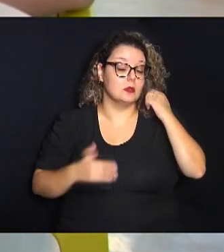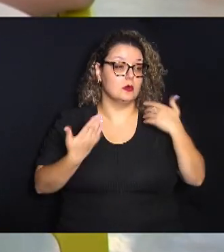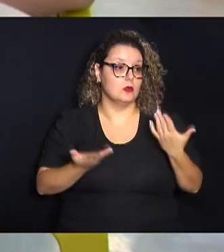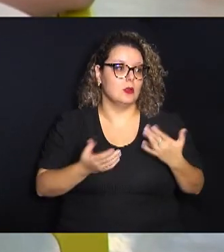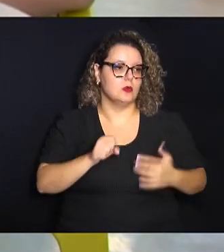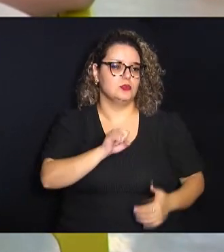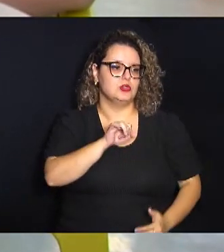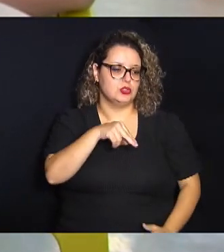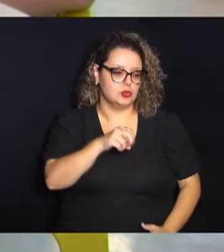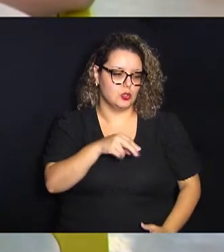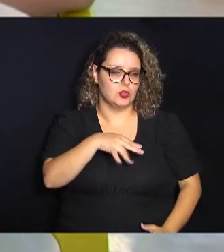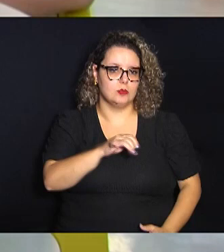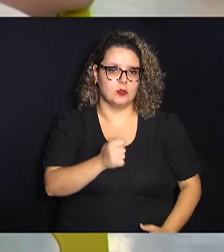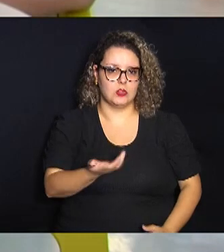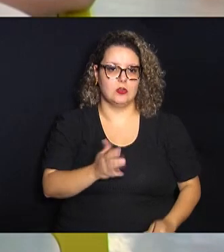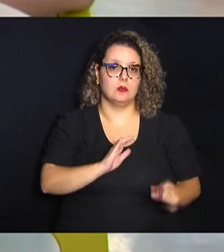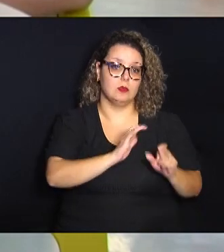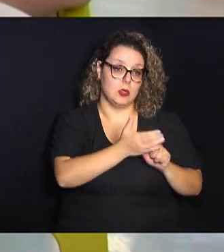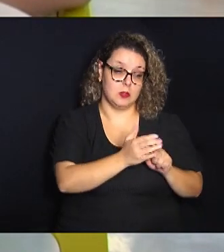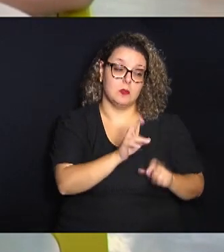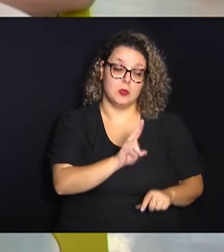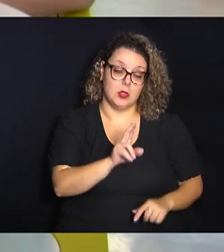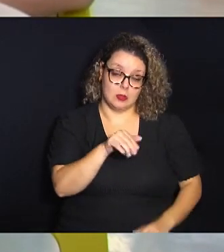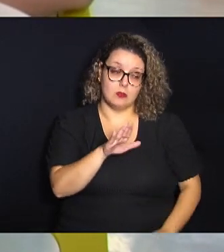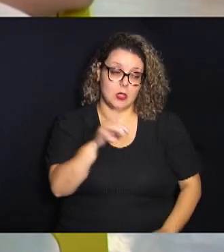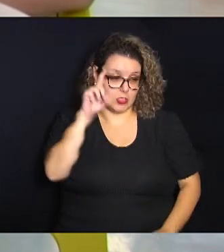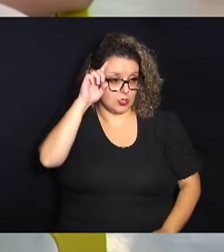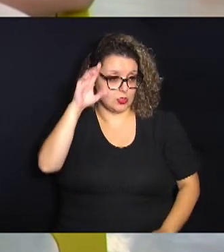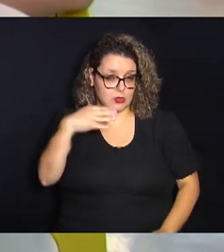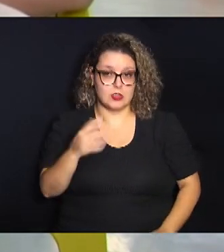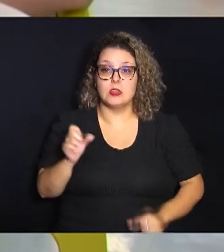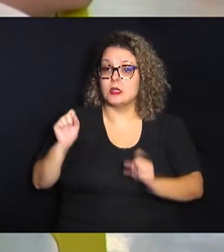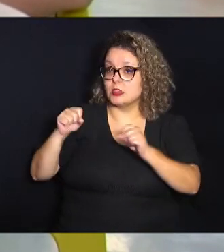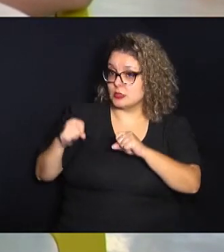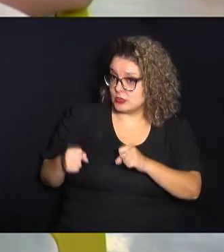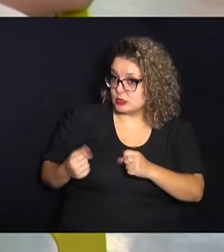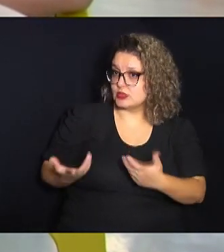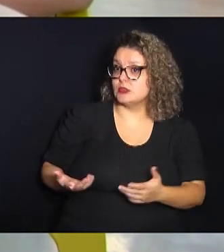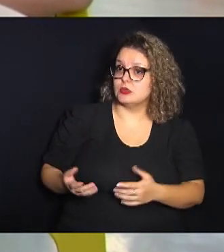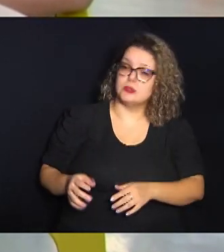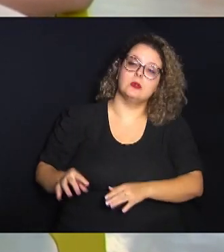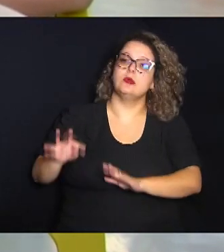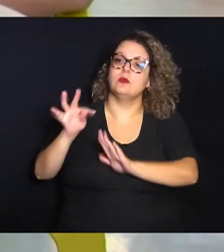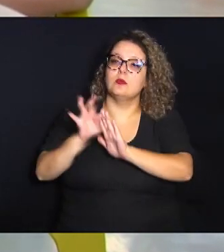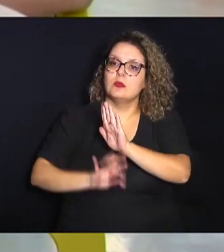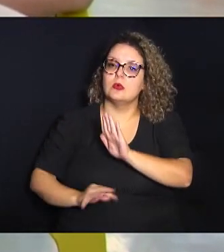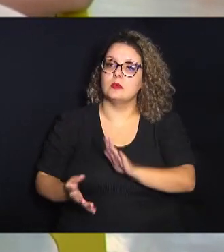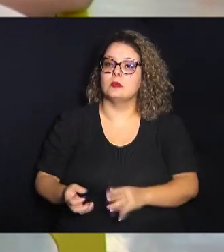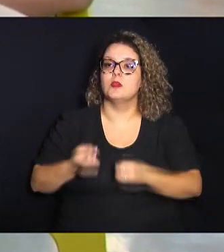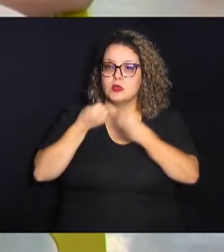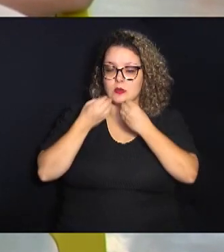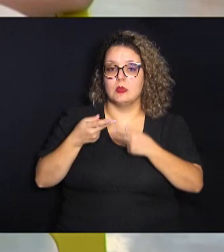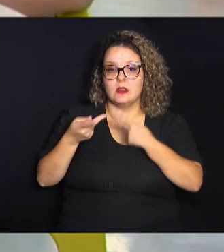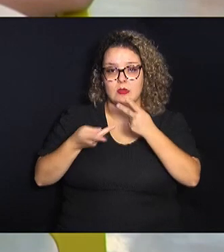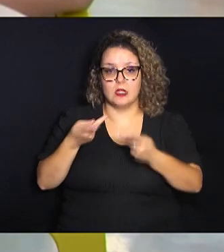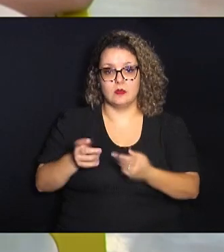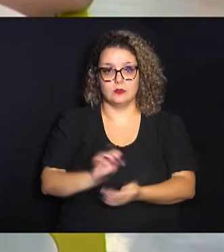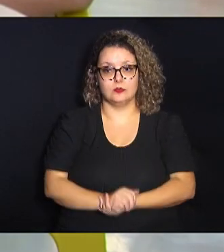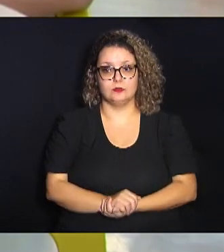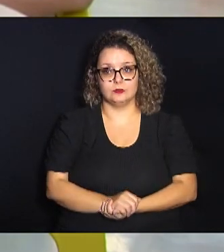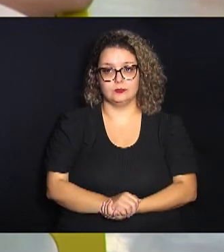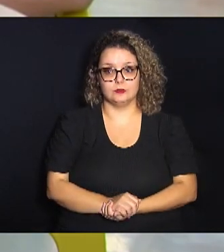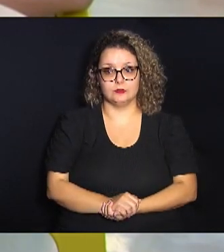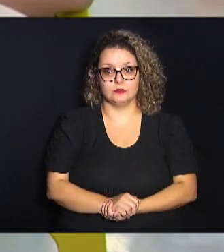sinônimos das palavras mais usadas no dia a dia né professor na produção de textos muito bem colocado bom com relação